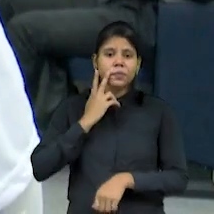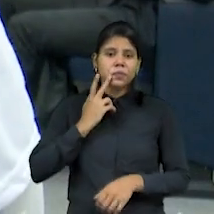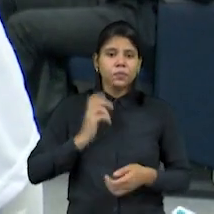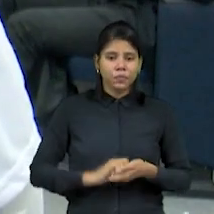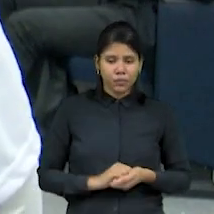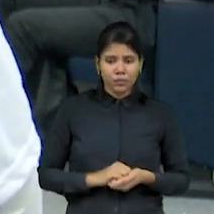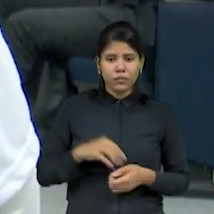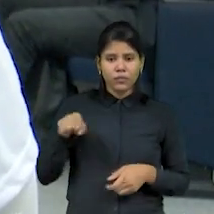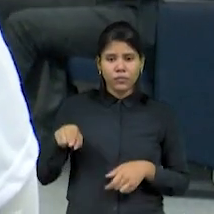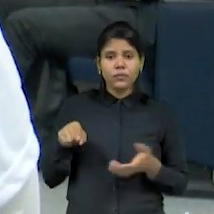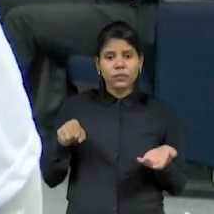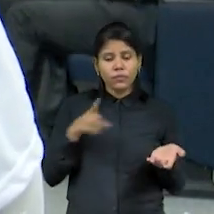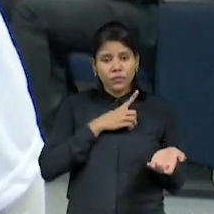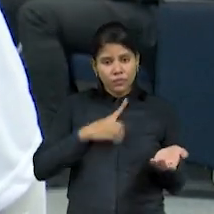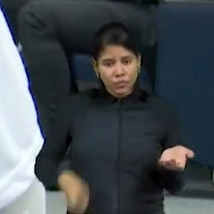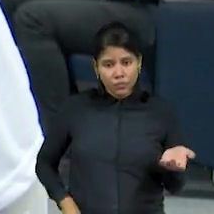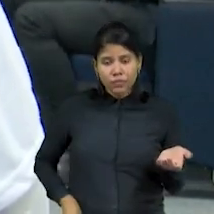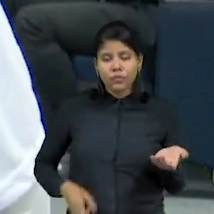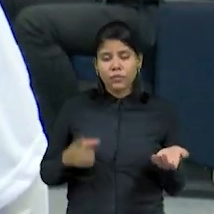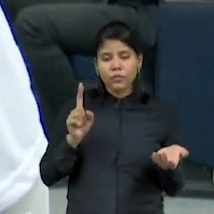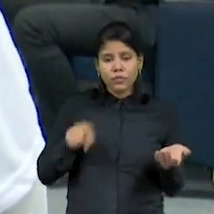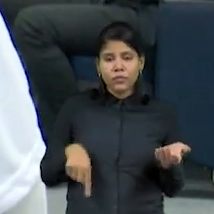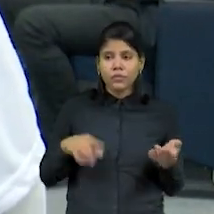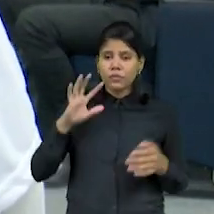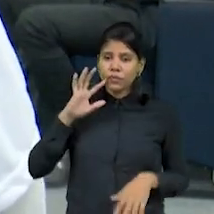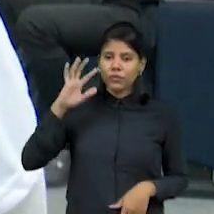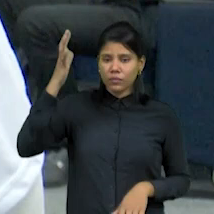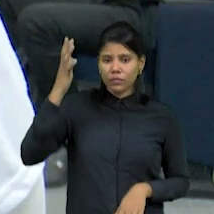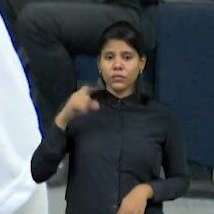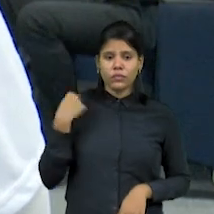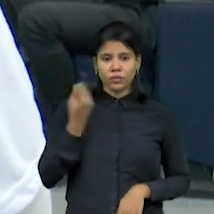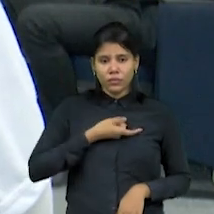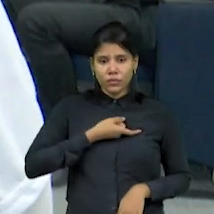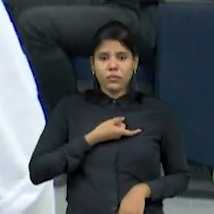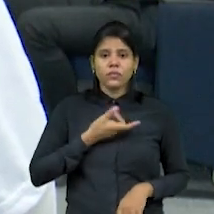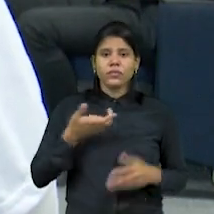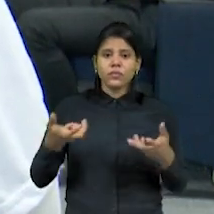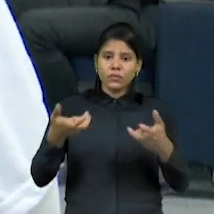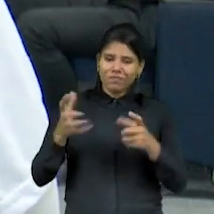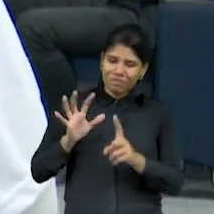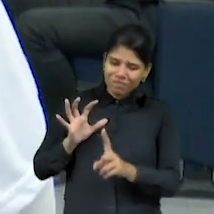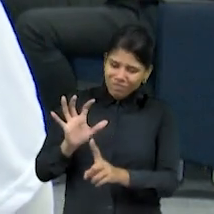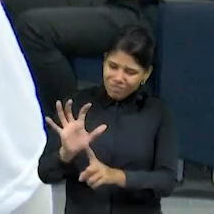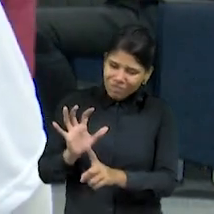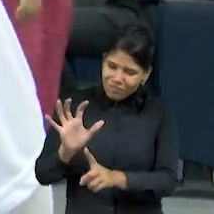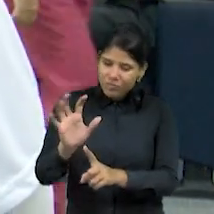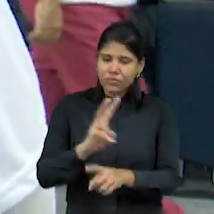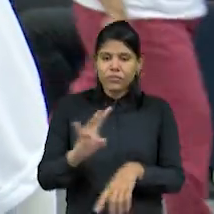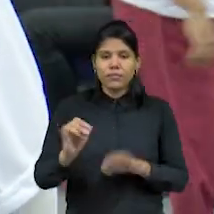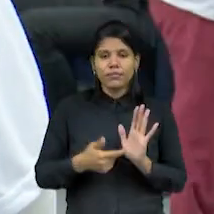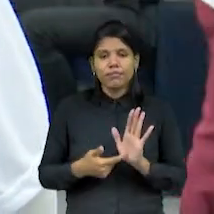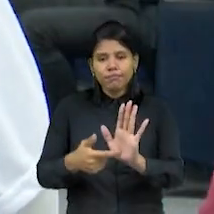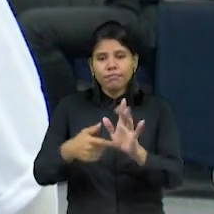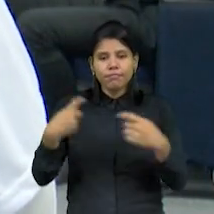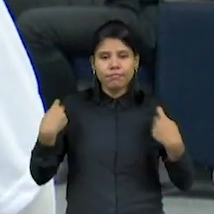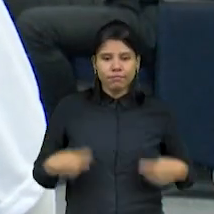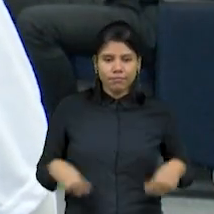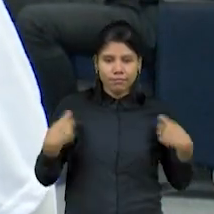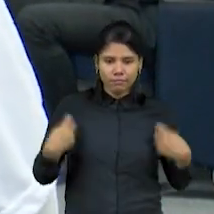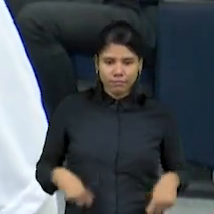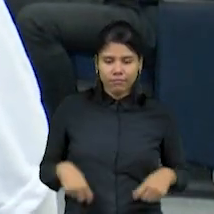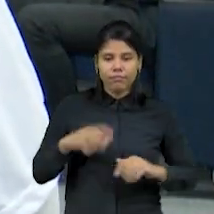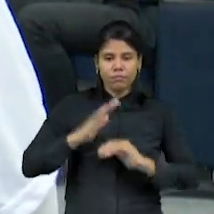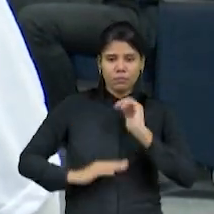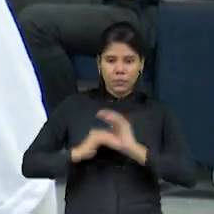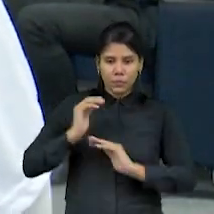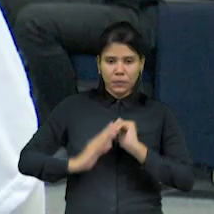pode resolver essas questões para a gente. E nós não vamos deixar de pressionar. Nós vamos mostrar para eles a necessidade desses trabalhadores